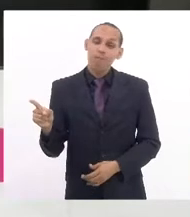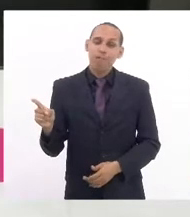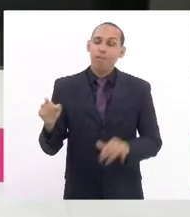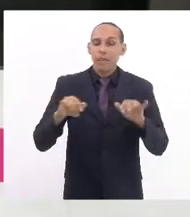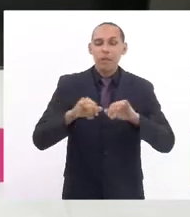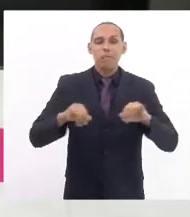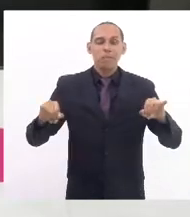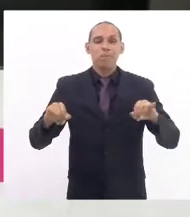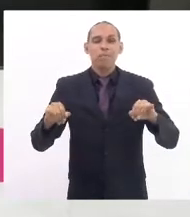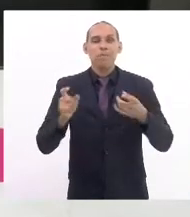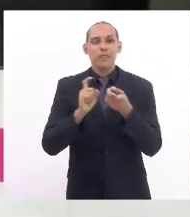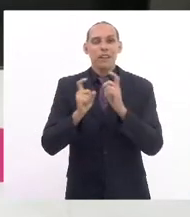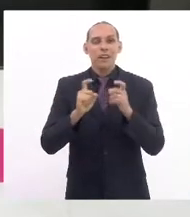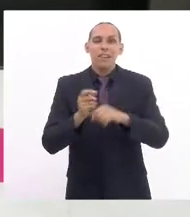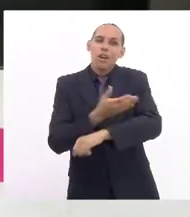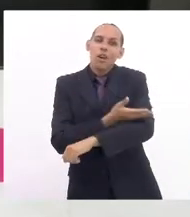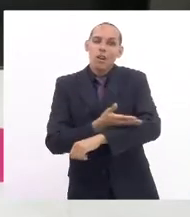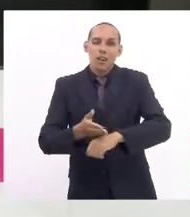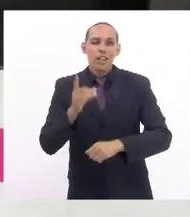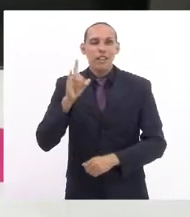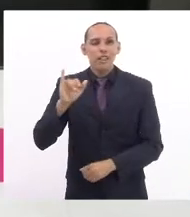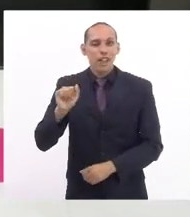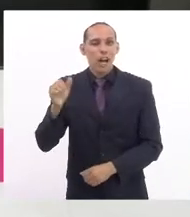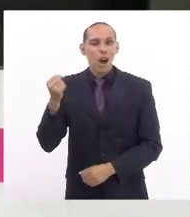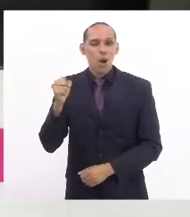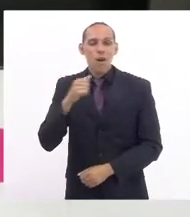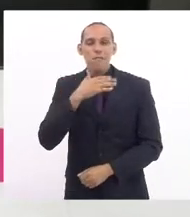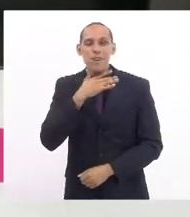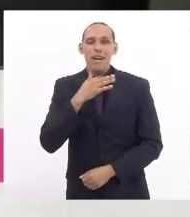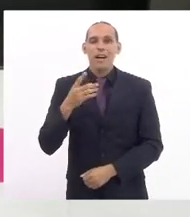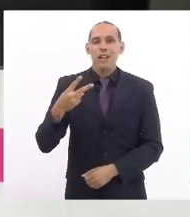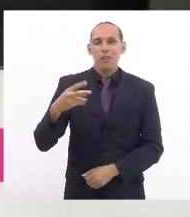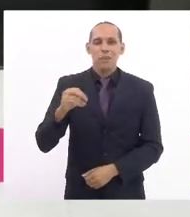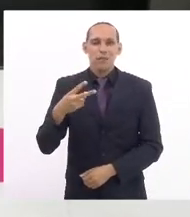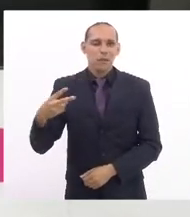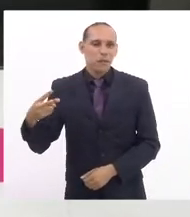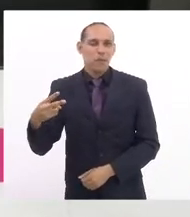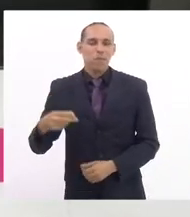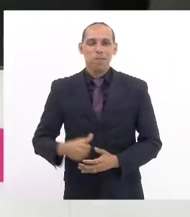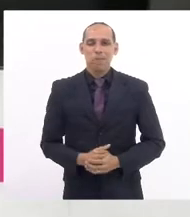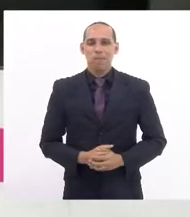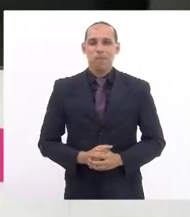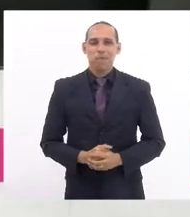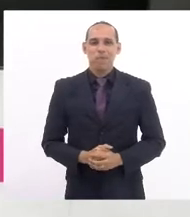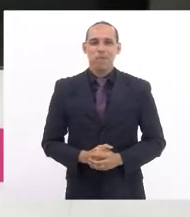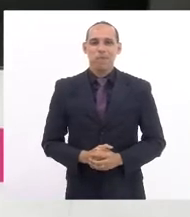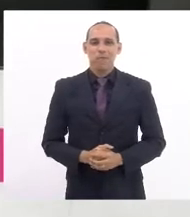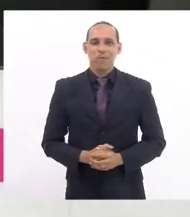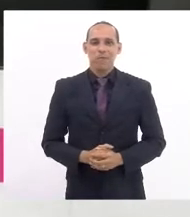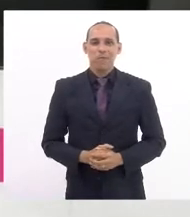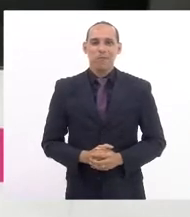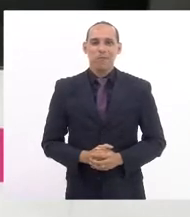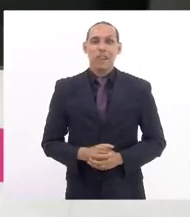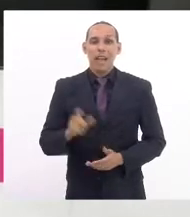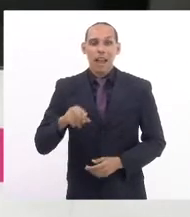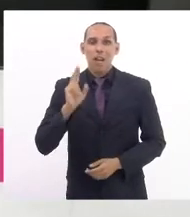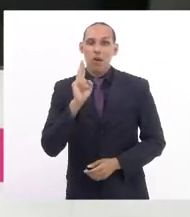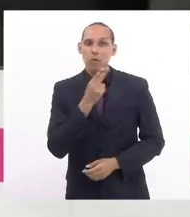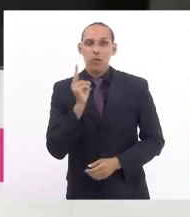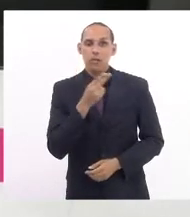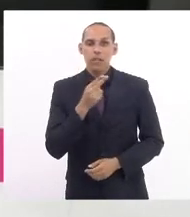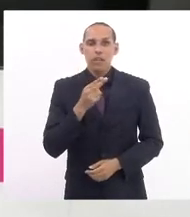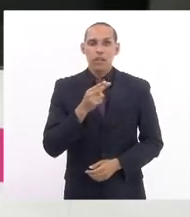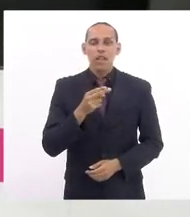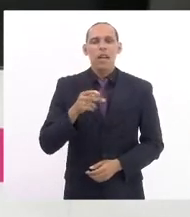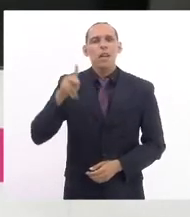Anuncio, sessão ordinária do dia 8 de março de 2022, em regime de urgência em discussão única. Presidente,